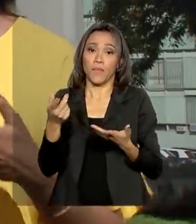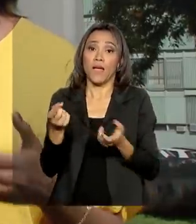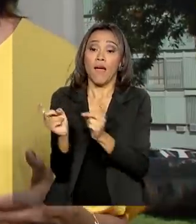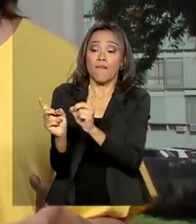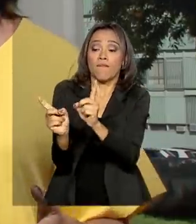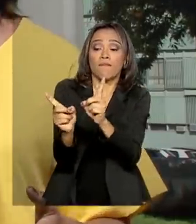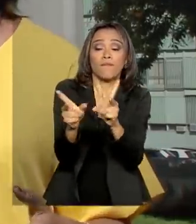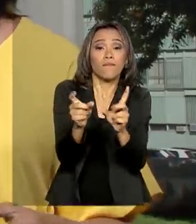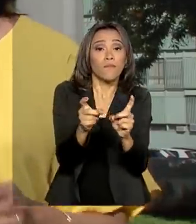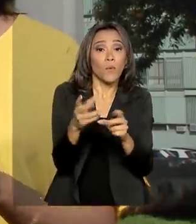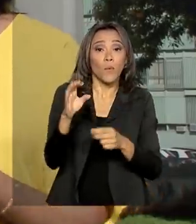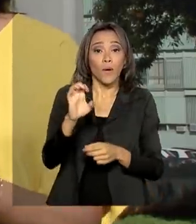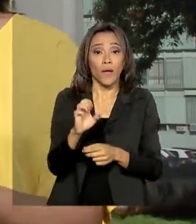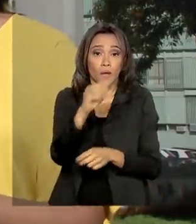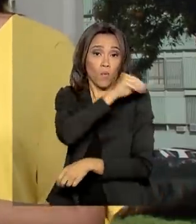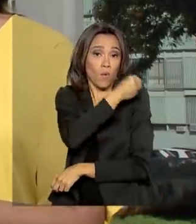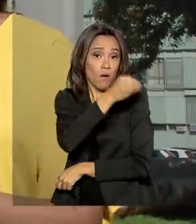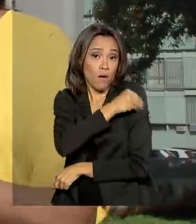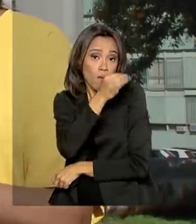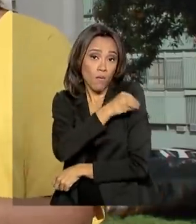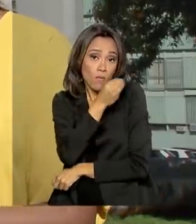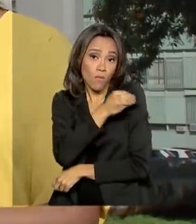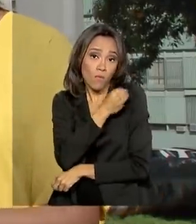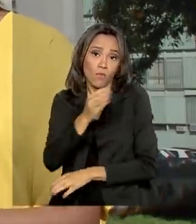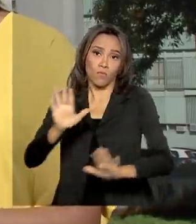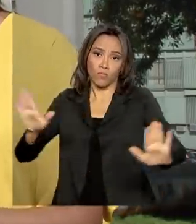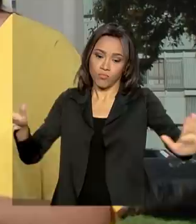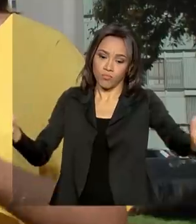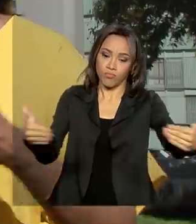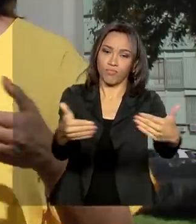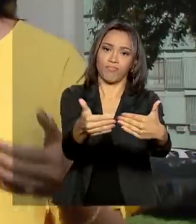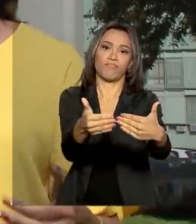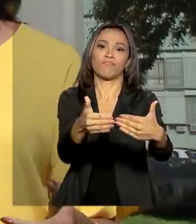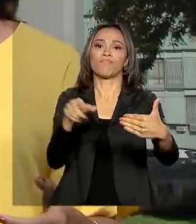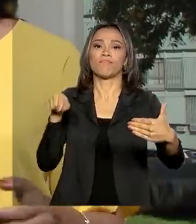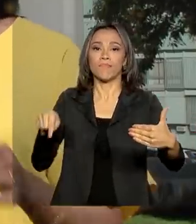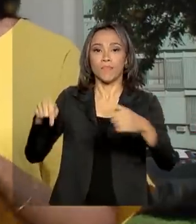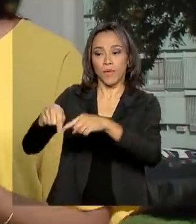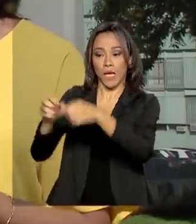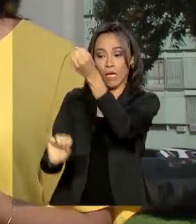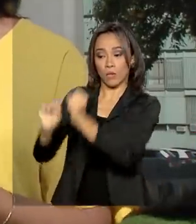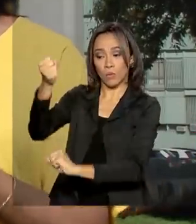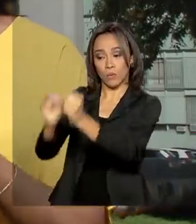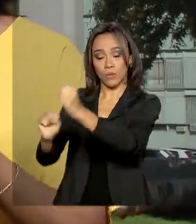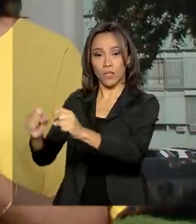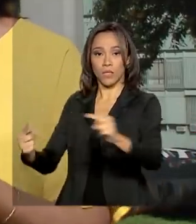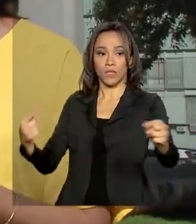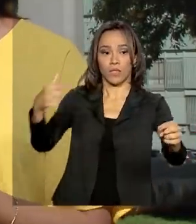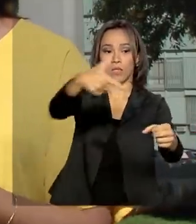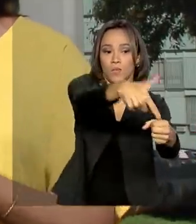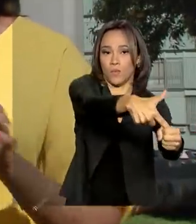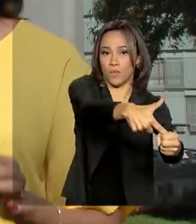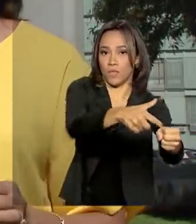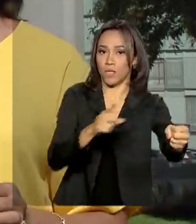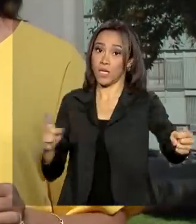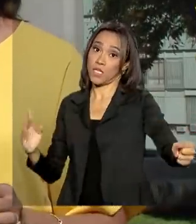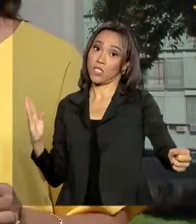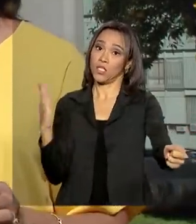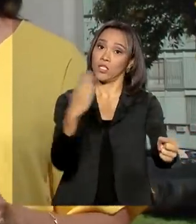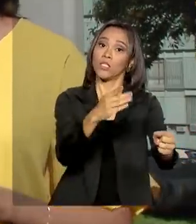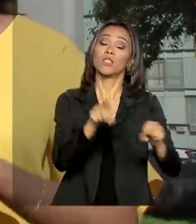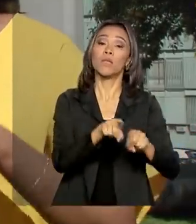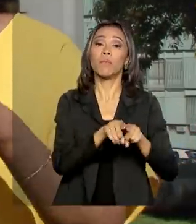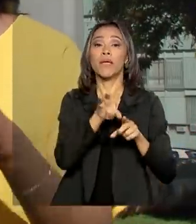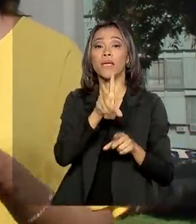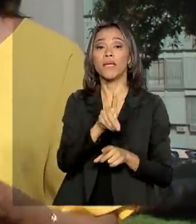comercialização do etanol diretamente entre o posto de combustível e a usina. E ainda autorizar a venda direta de óleo